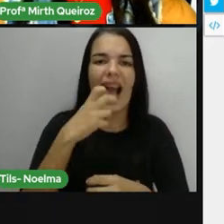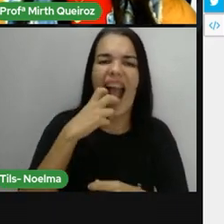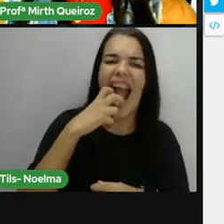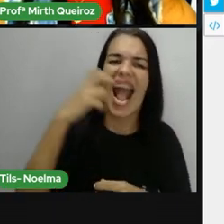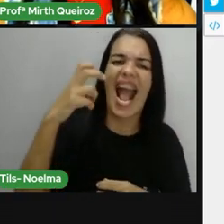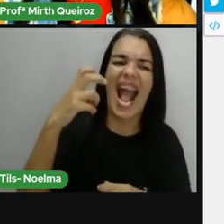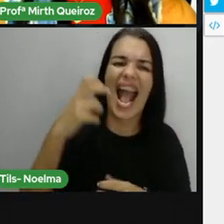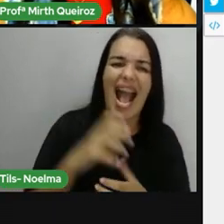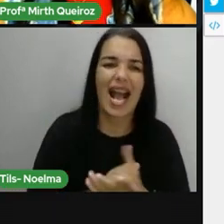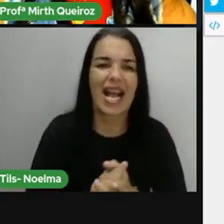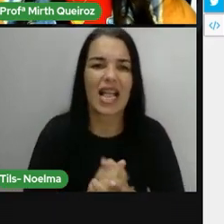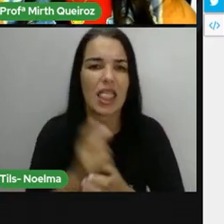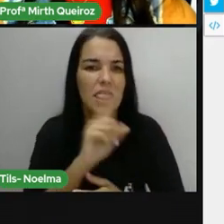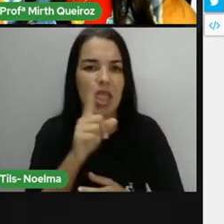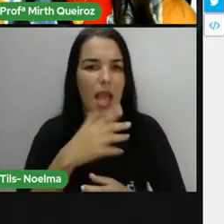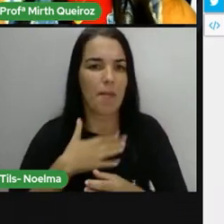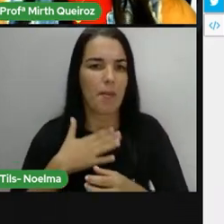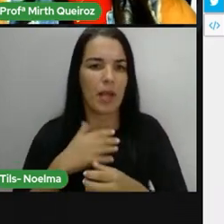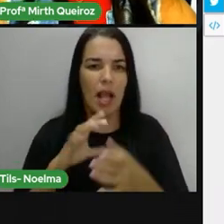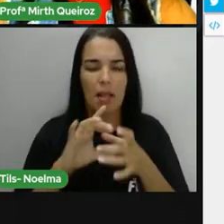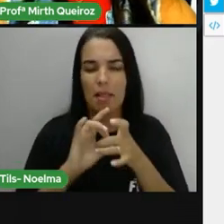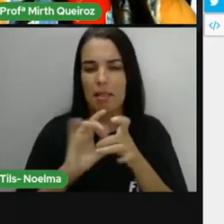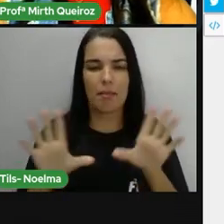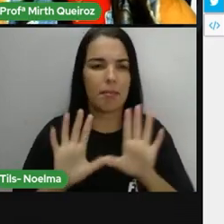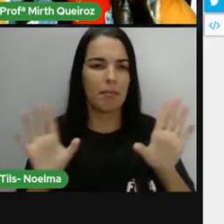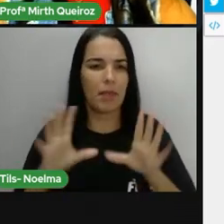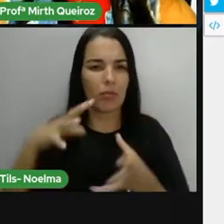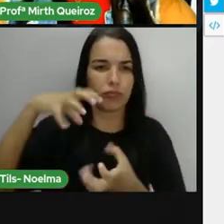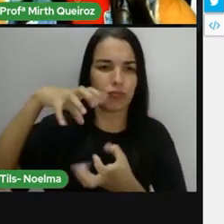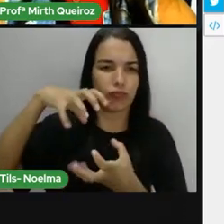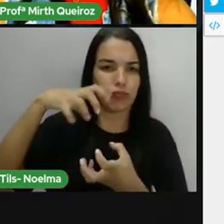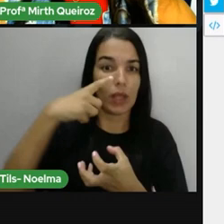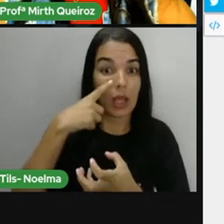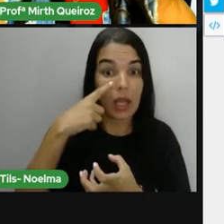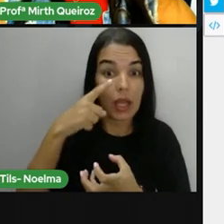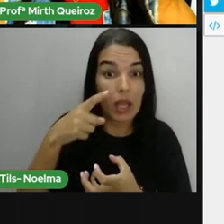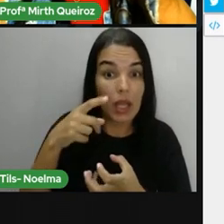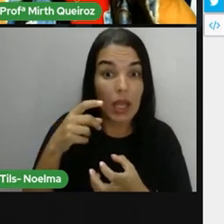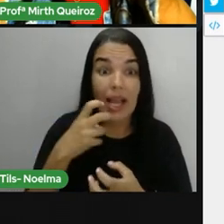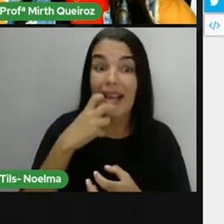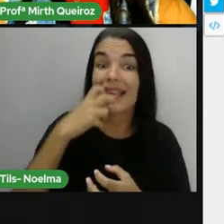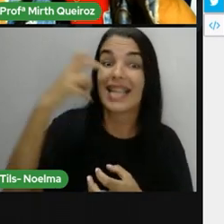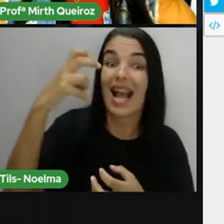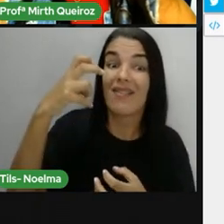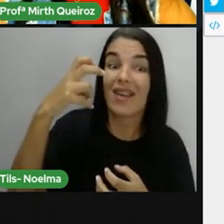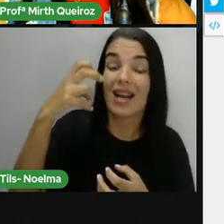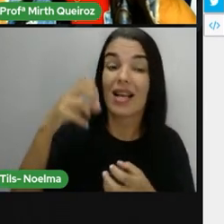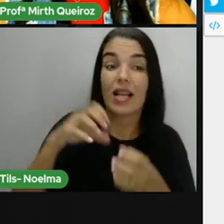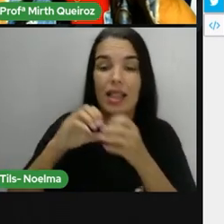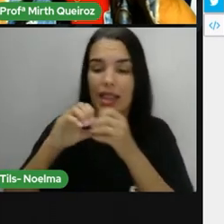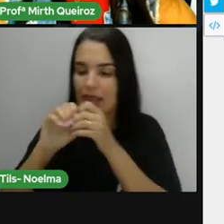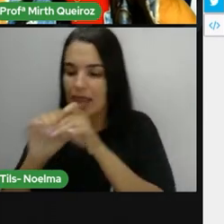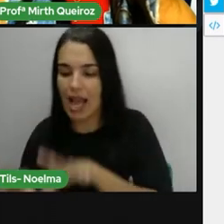gritava. Nem a boneca largava. Rimou, ó, gritava com largava.